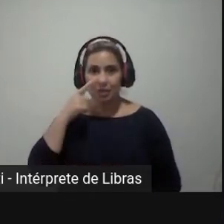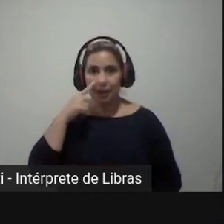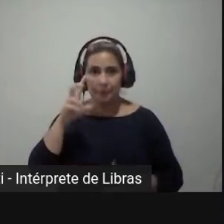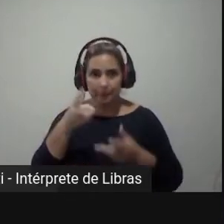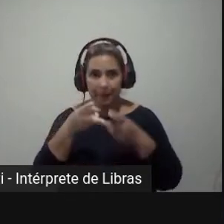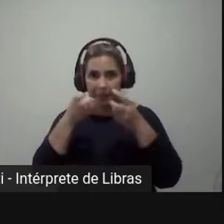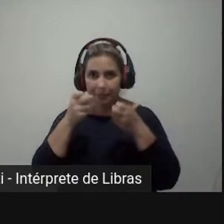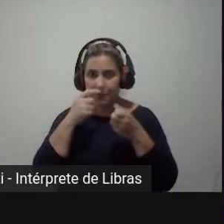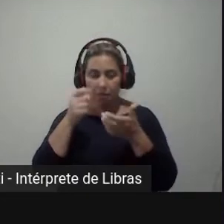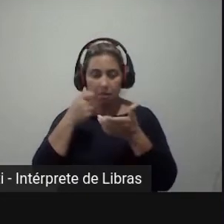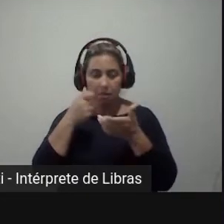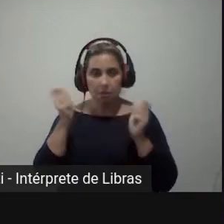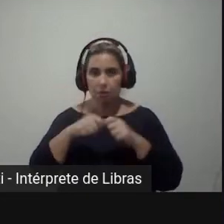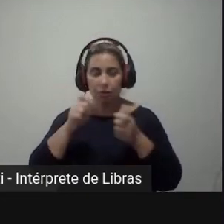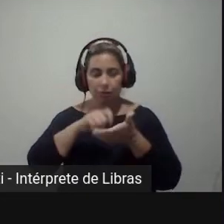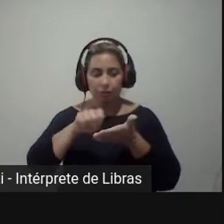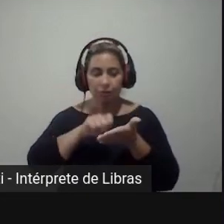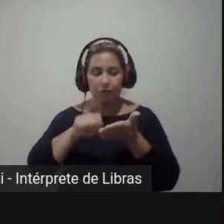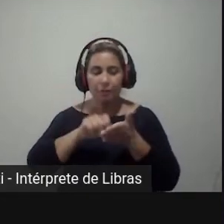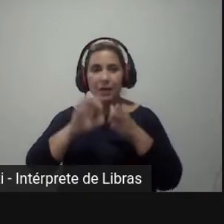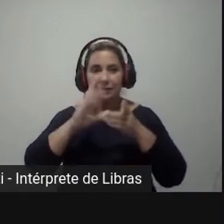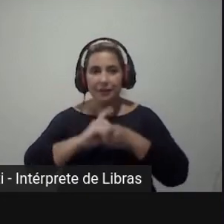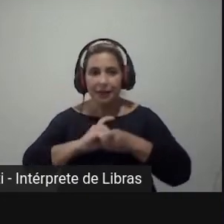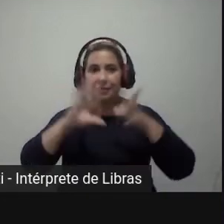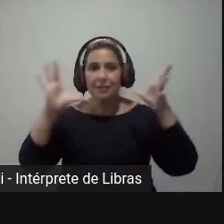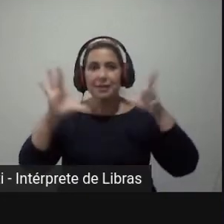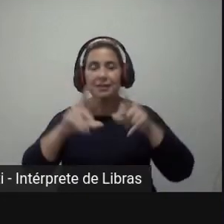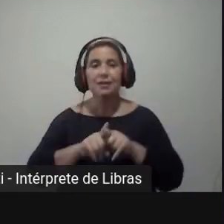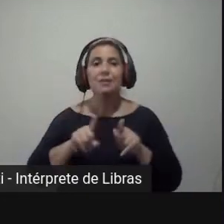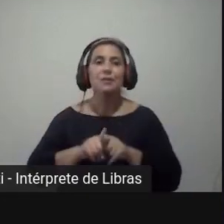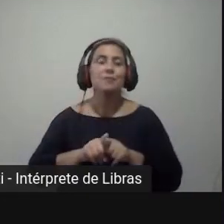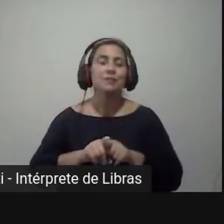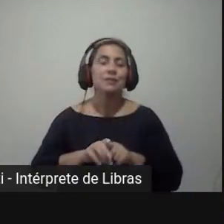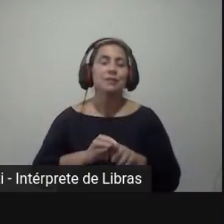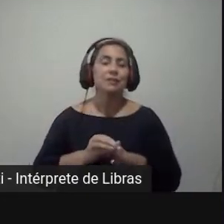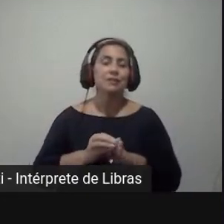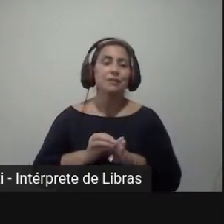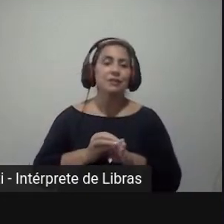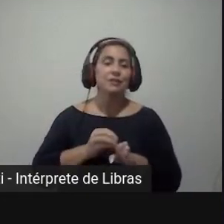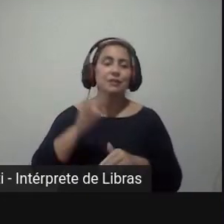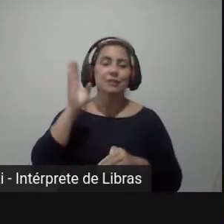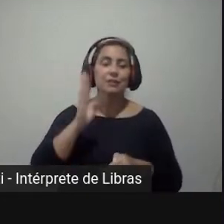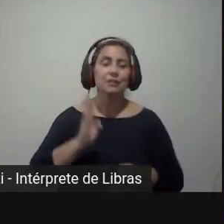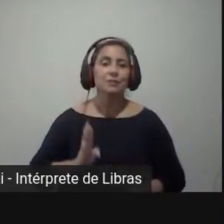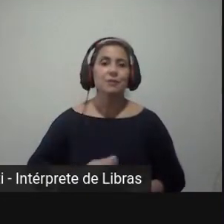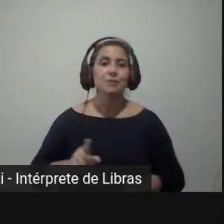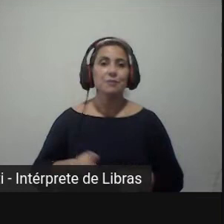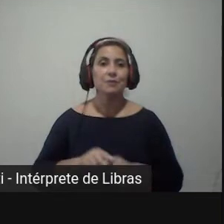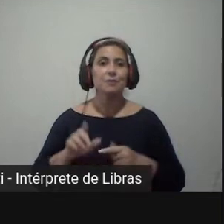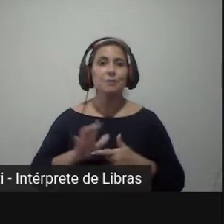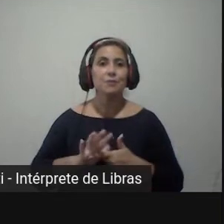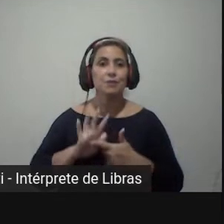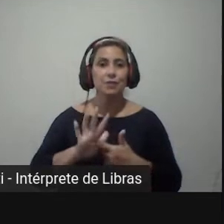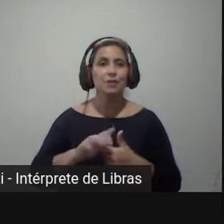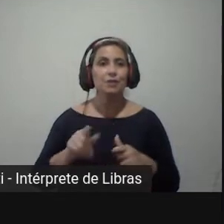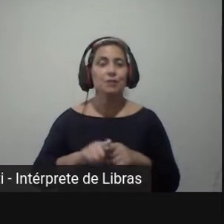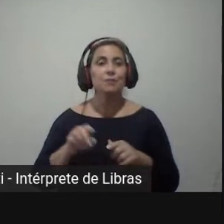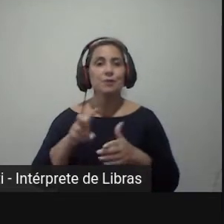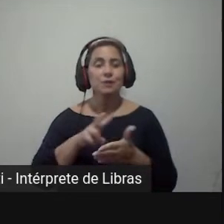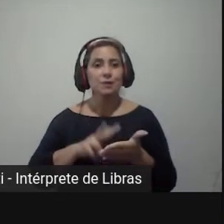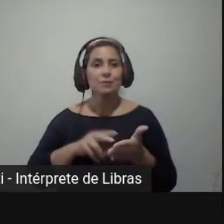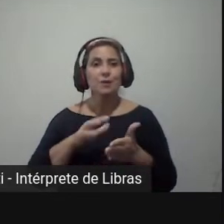direito mas a independência do Brasil foi reconhecida por meu Augusto Paz e o senhor do Jô VI a próxima imagem dá para ler melhor